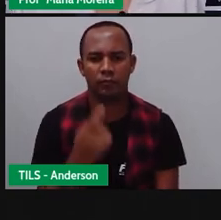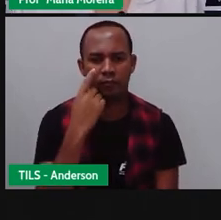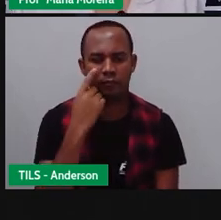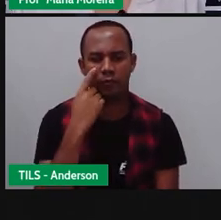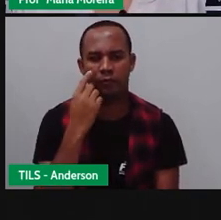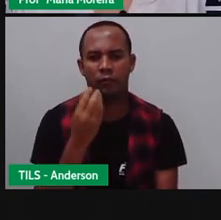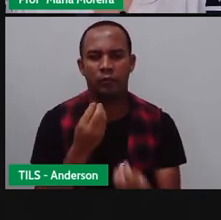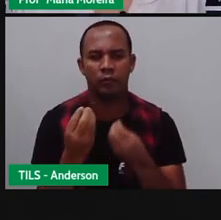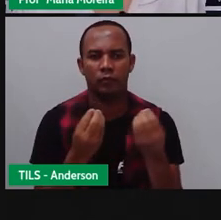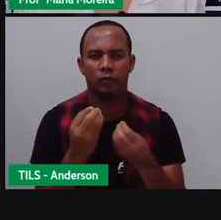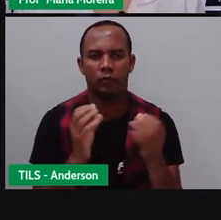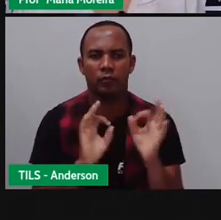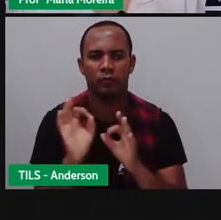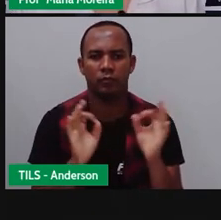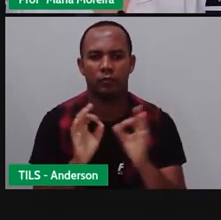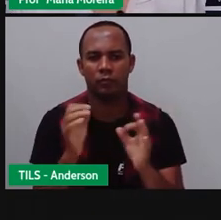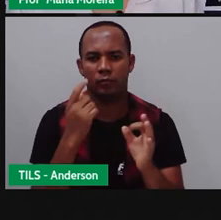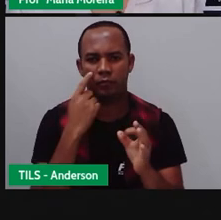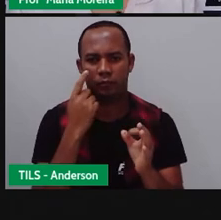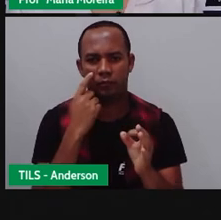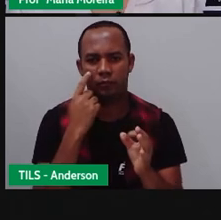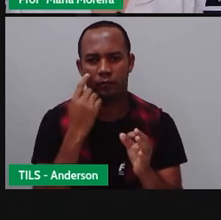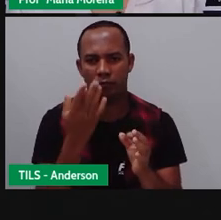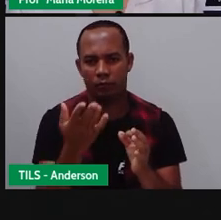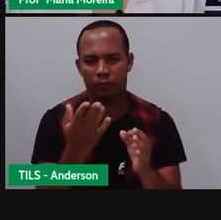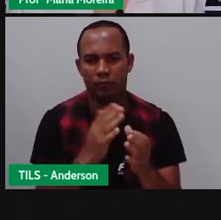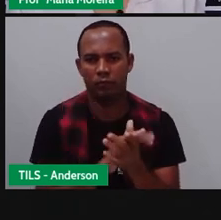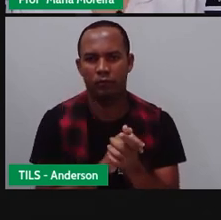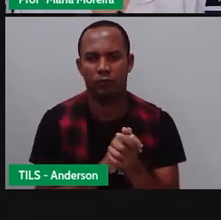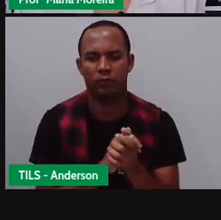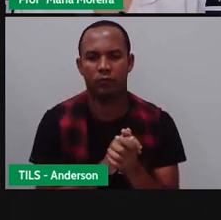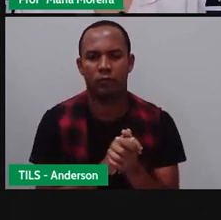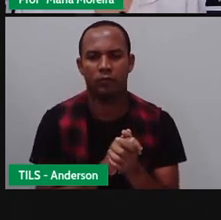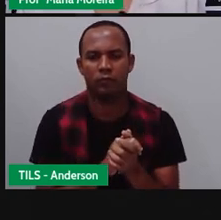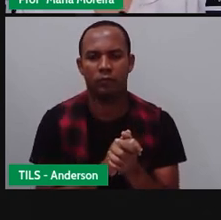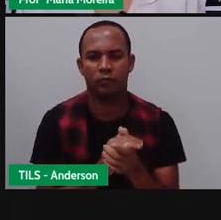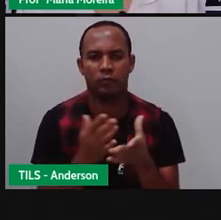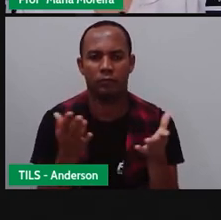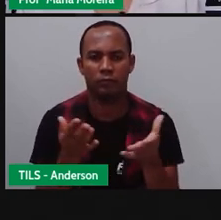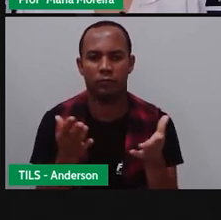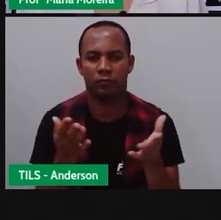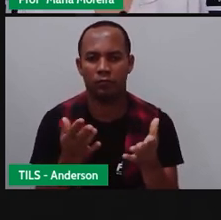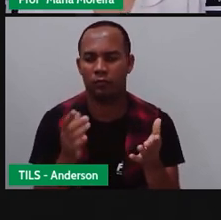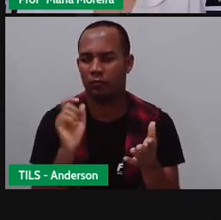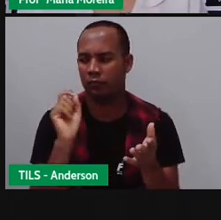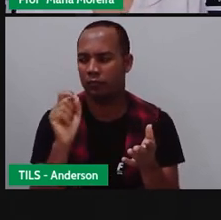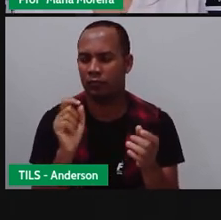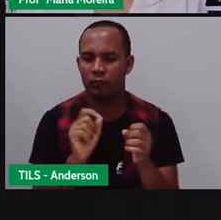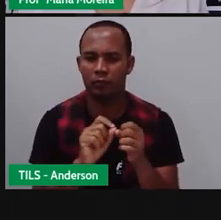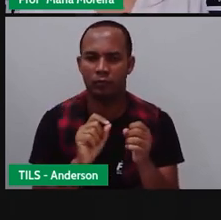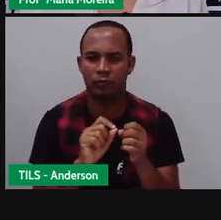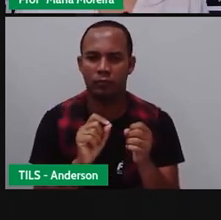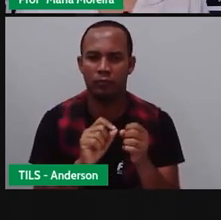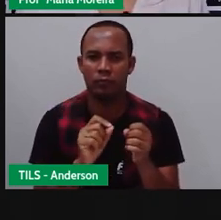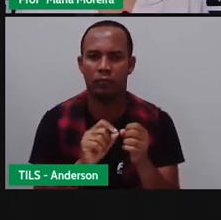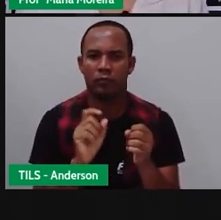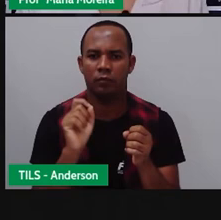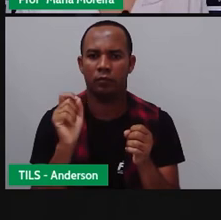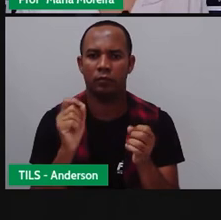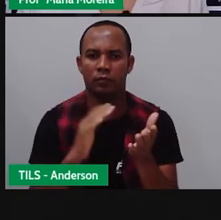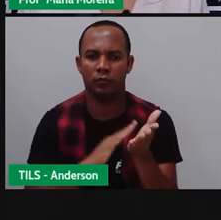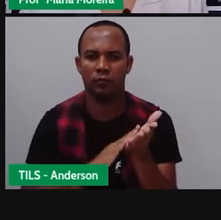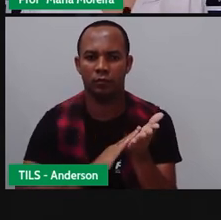Vamos produzir? Vamos produzir. Então, chegou o momento da gente produzir o quê? O nosso próprio